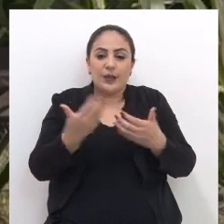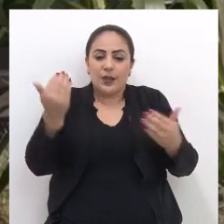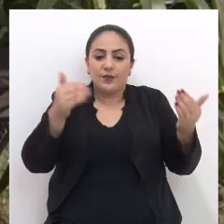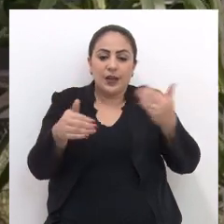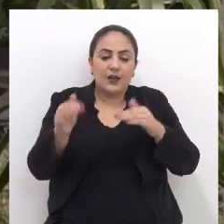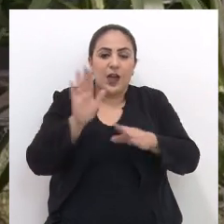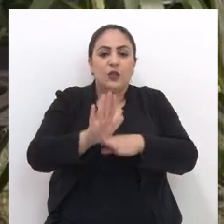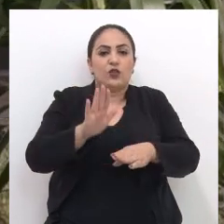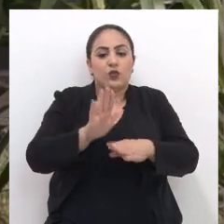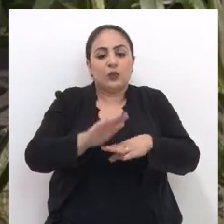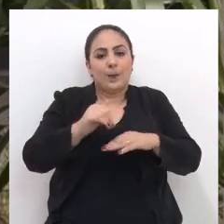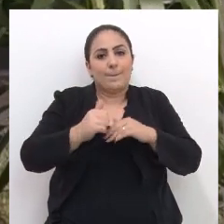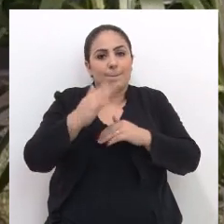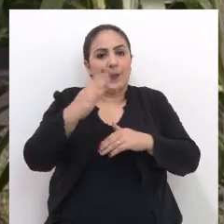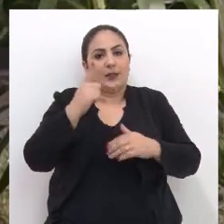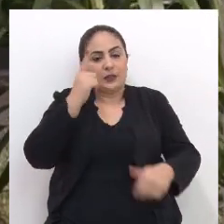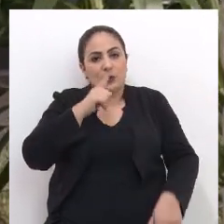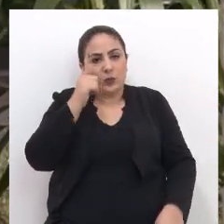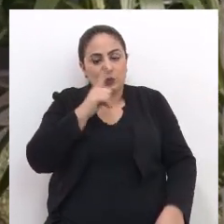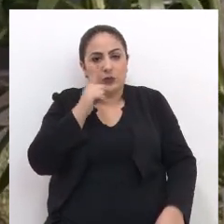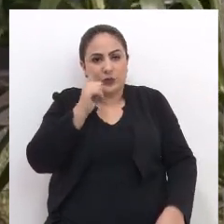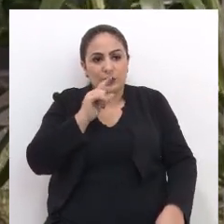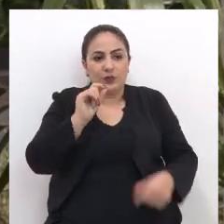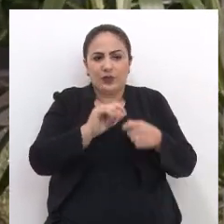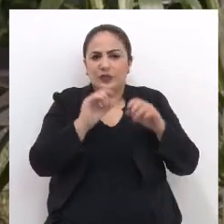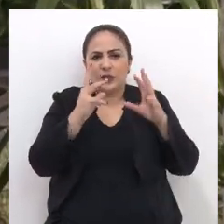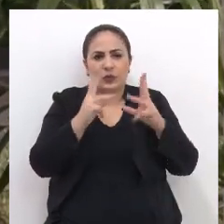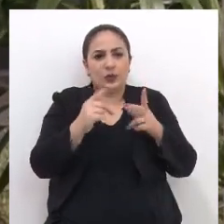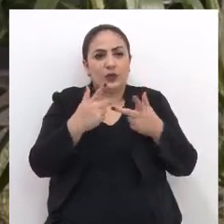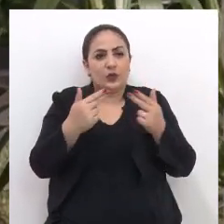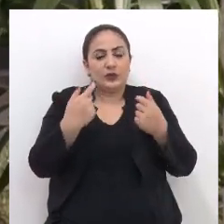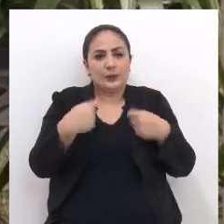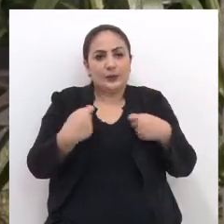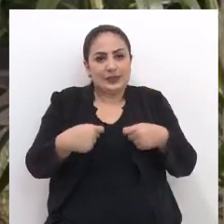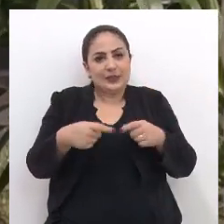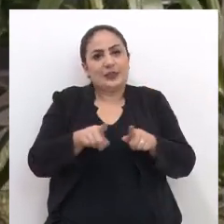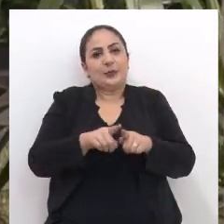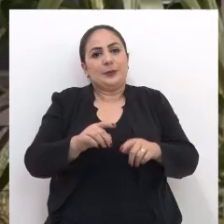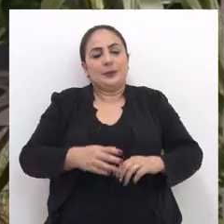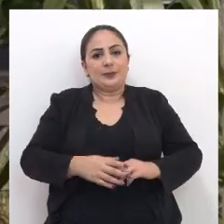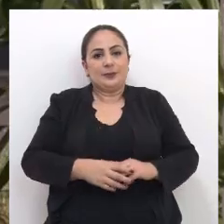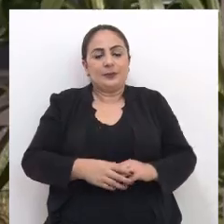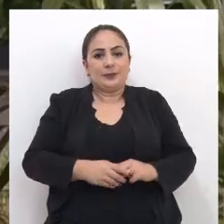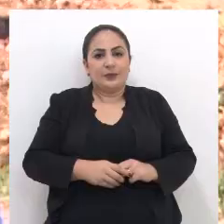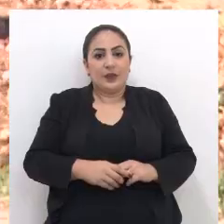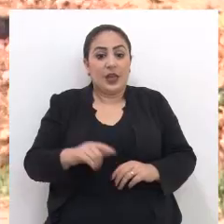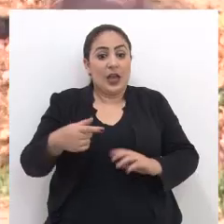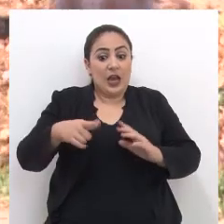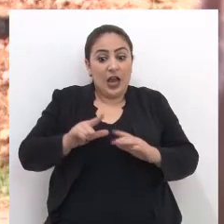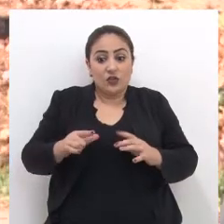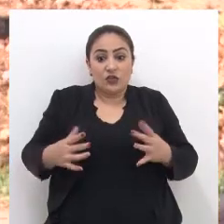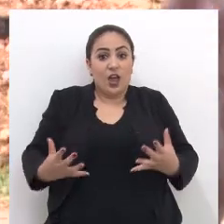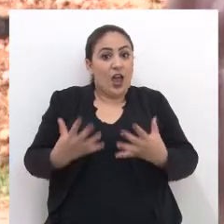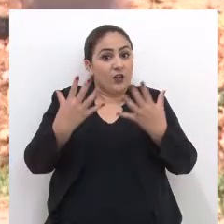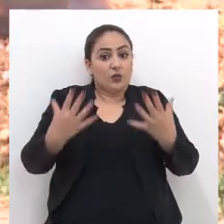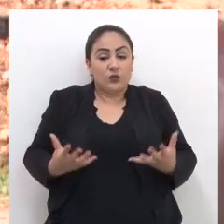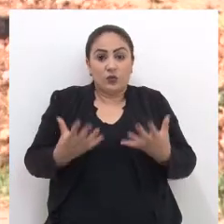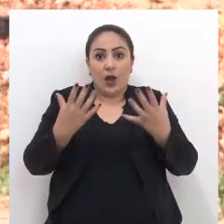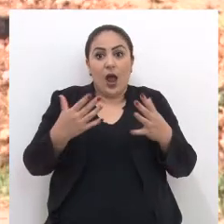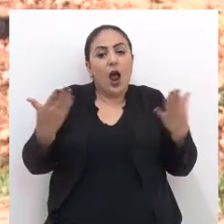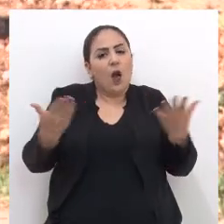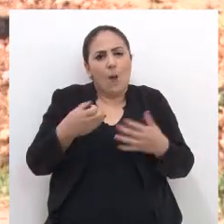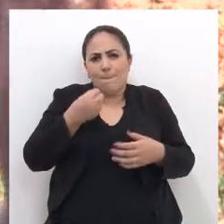a comunidade venha e ajude mais e vão tomando as outras coisas que precisa também, né? Era um mato aqui, era